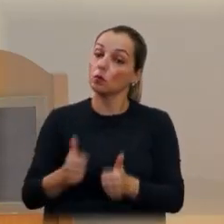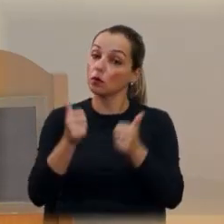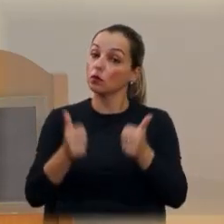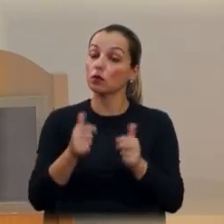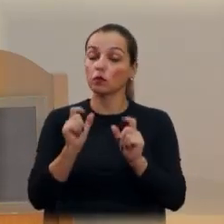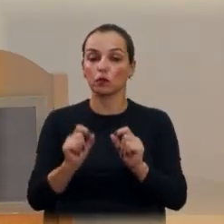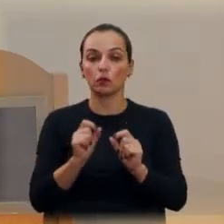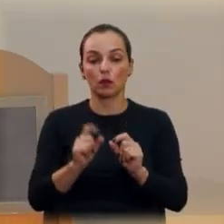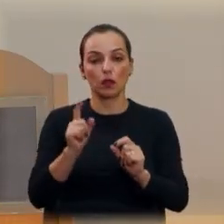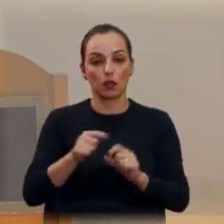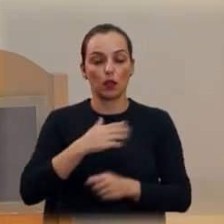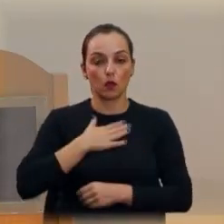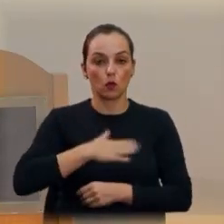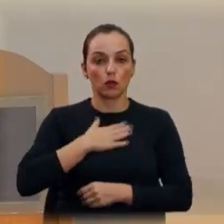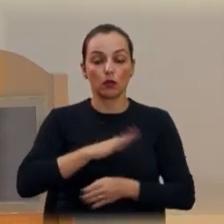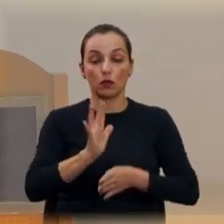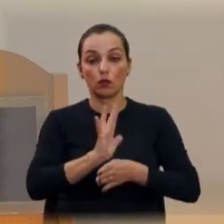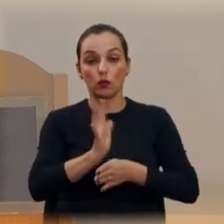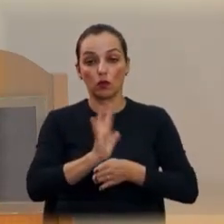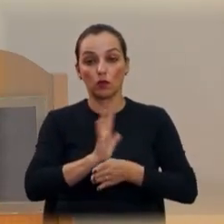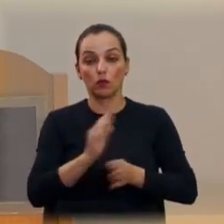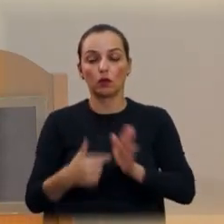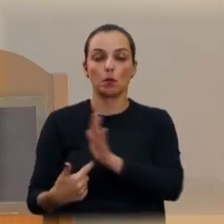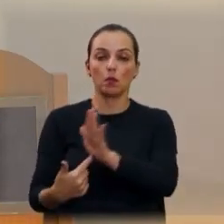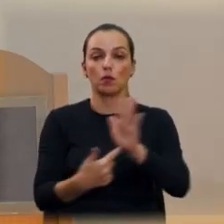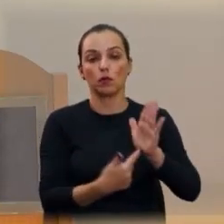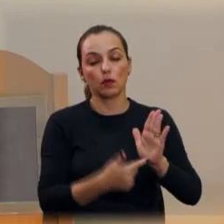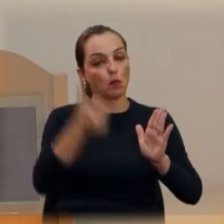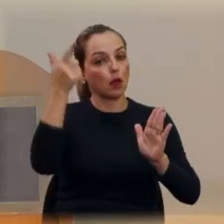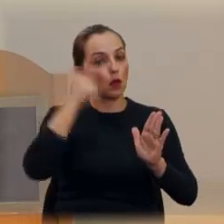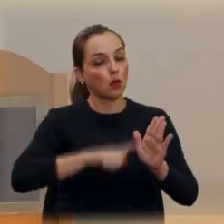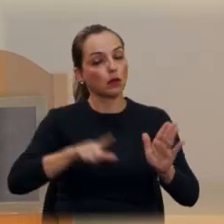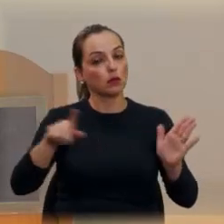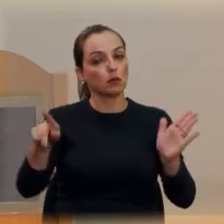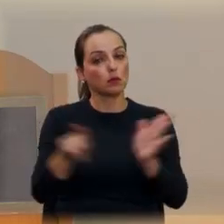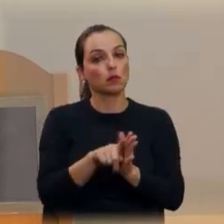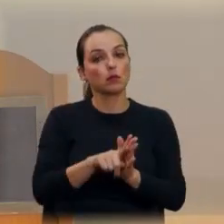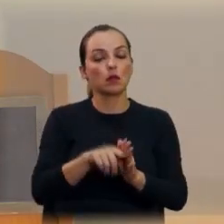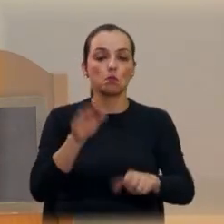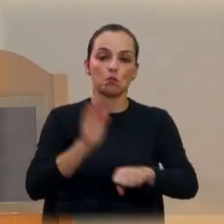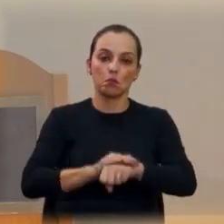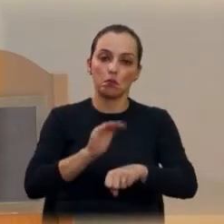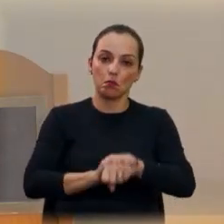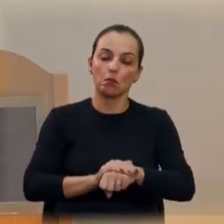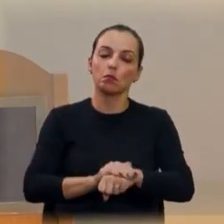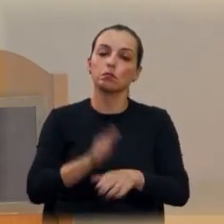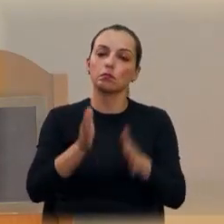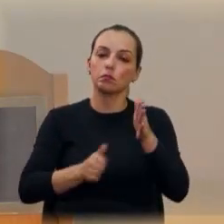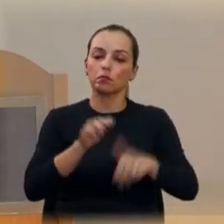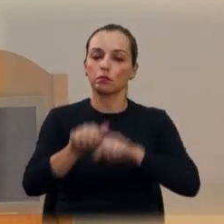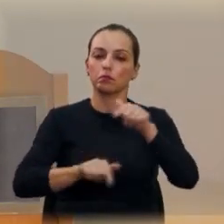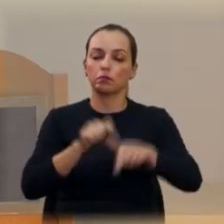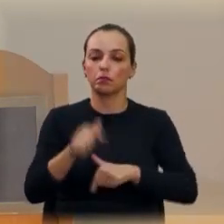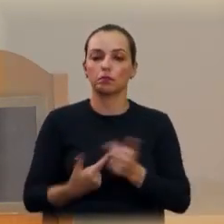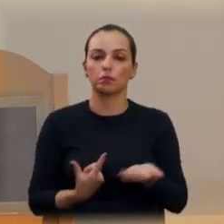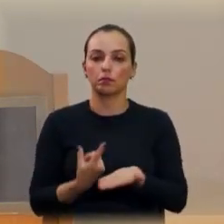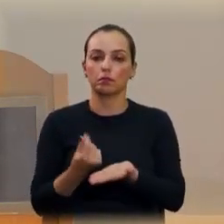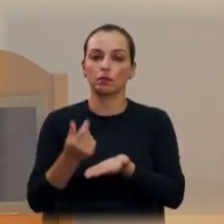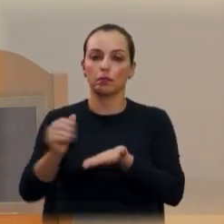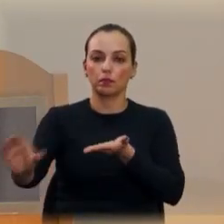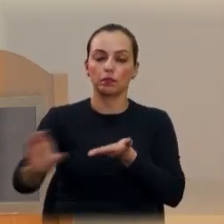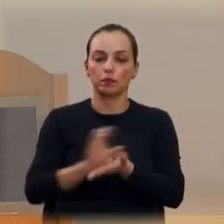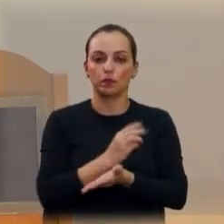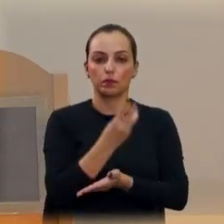gostaria que a Mari pudesse passar o vídeo, uma conquista do nosso mandato, uma emenda que a gente levou de